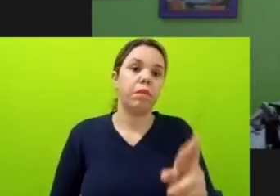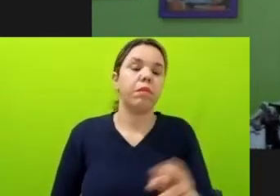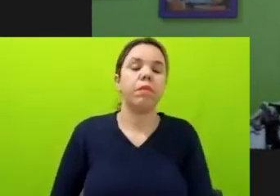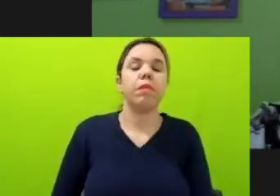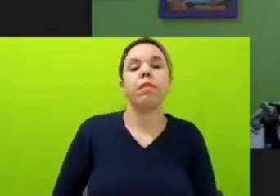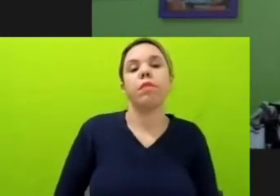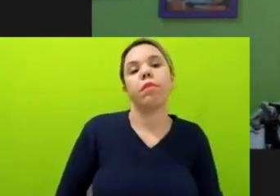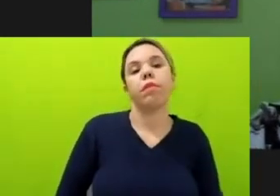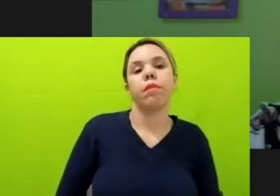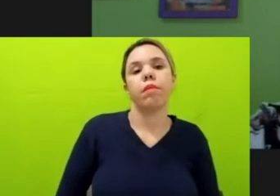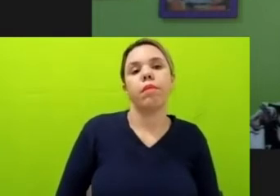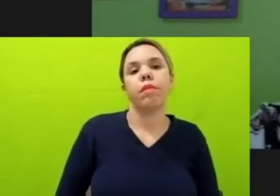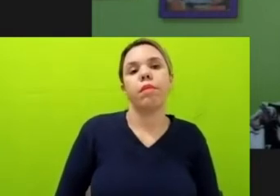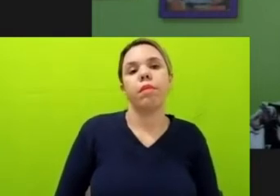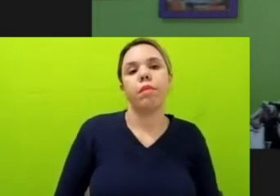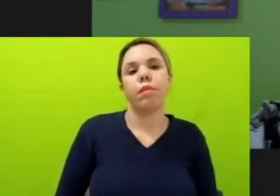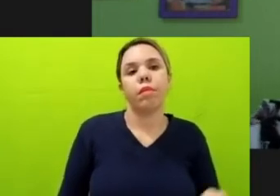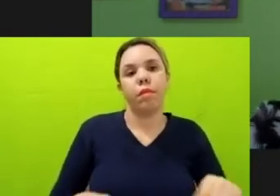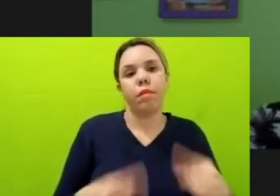Desafio.